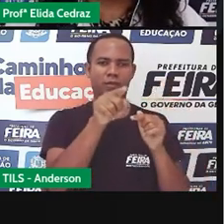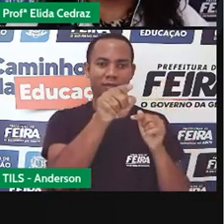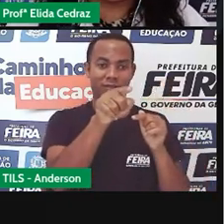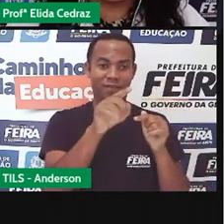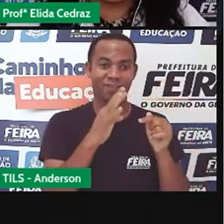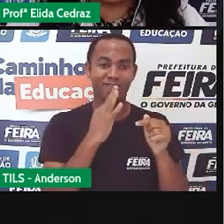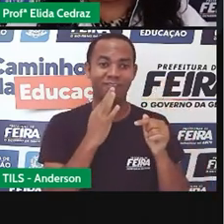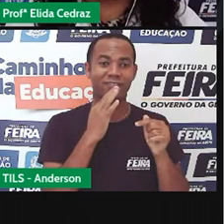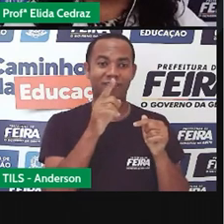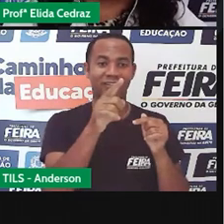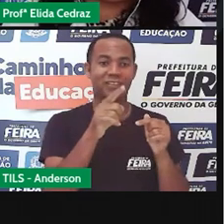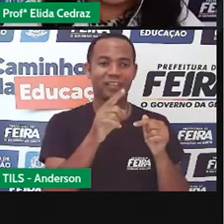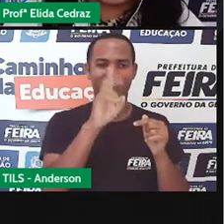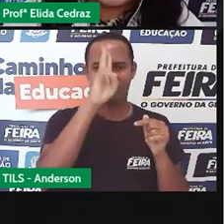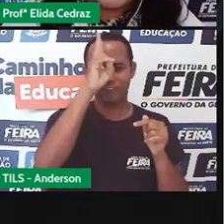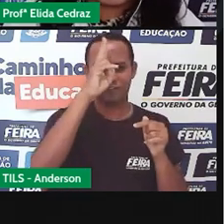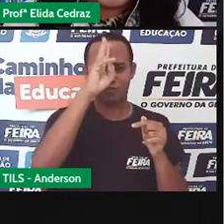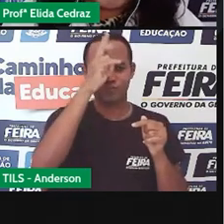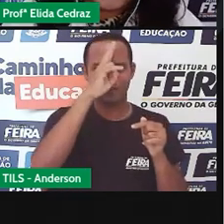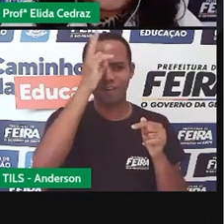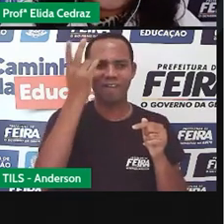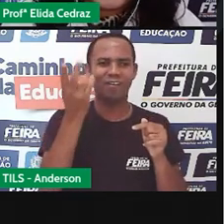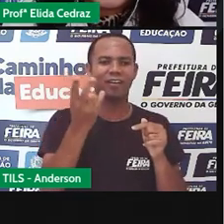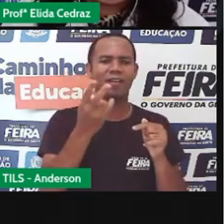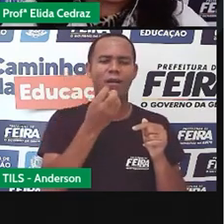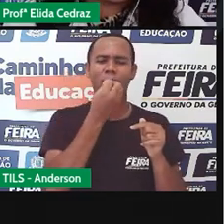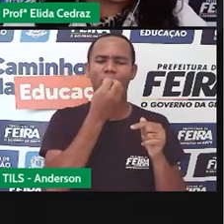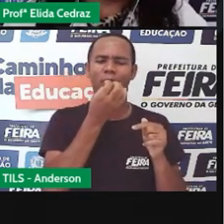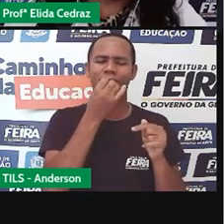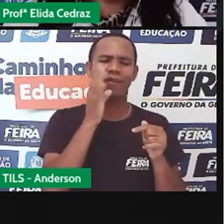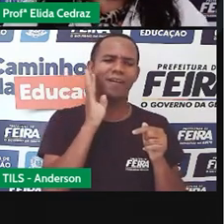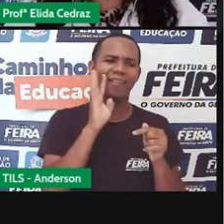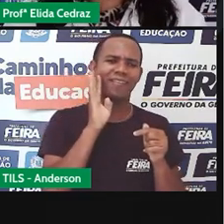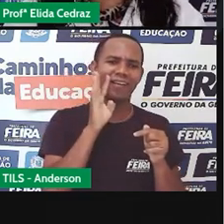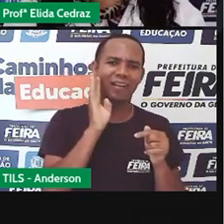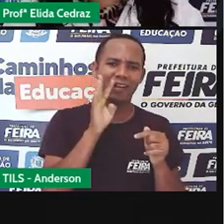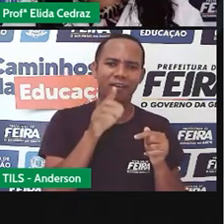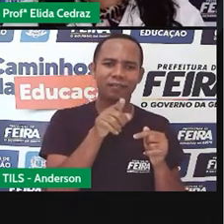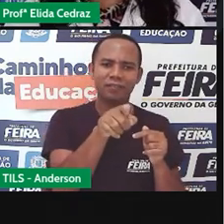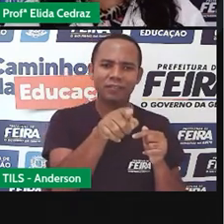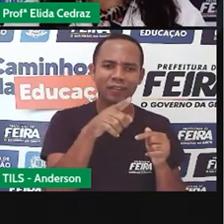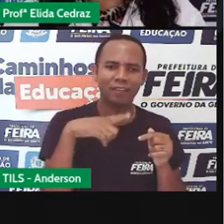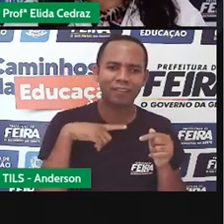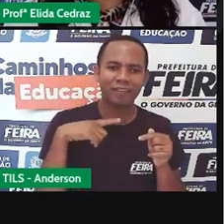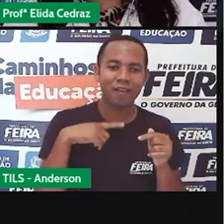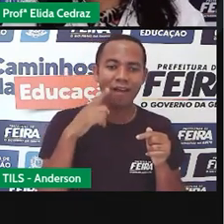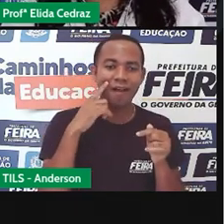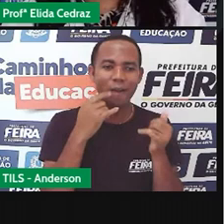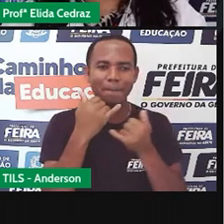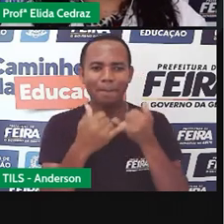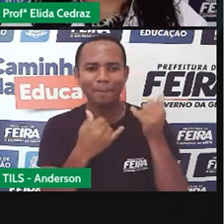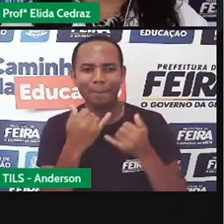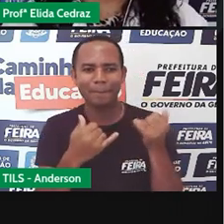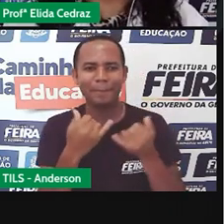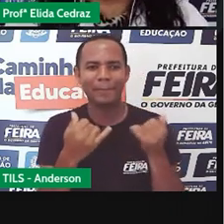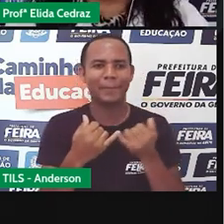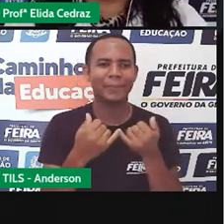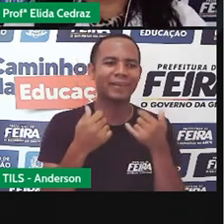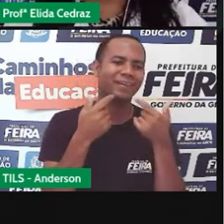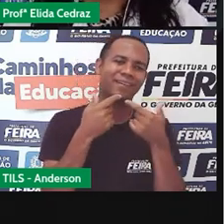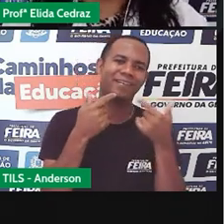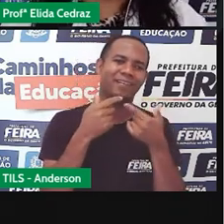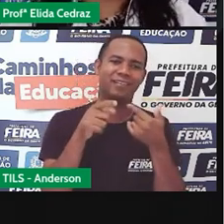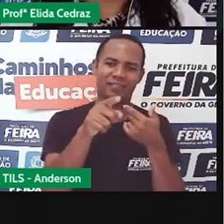eles são muito apreciados por todos. Por quê? Porque eles são atrativos. Eles são uma